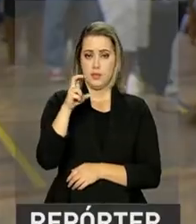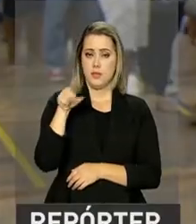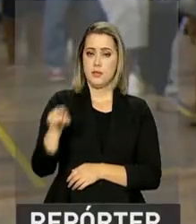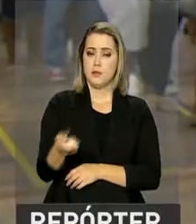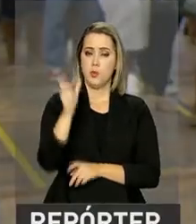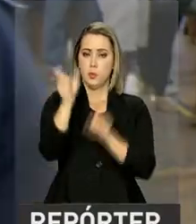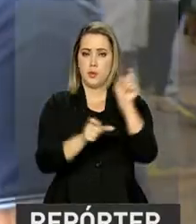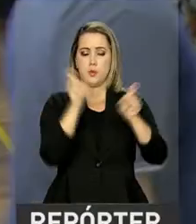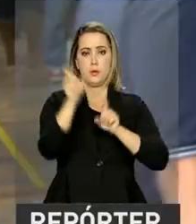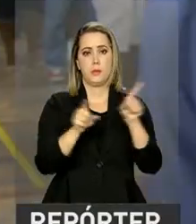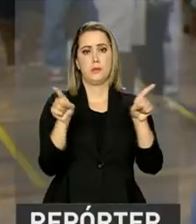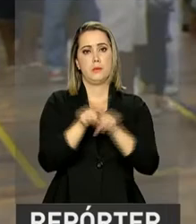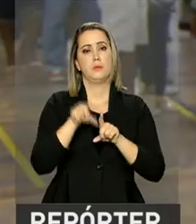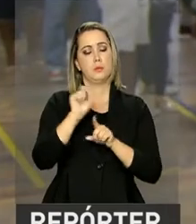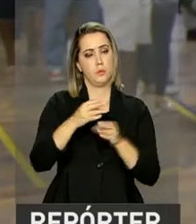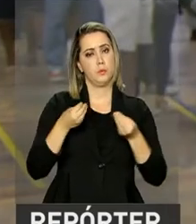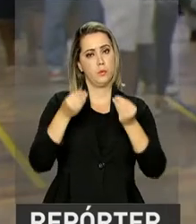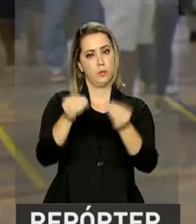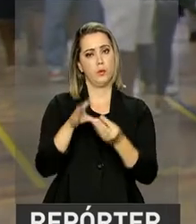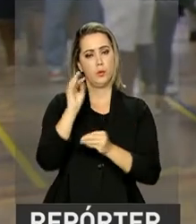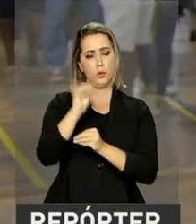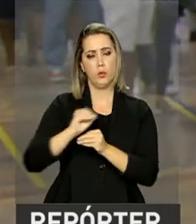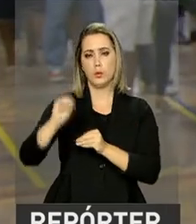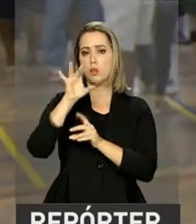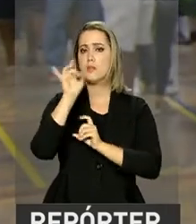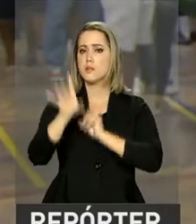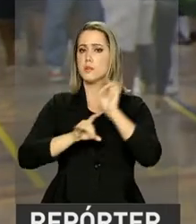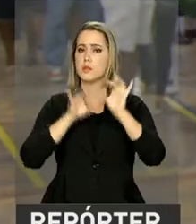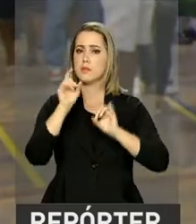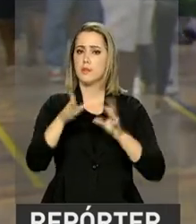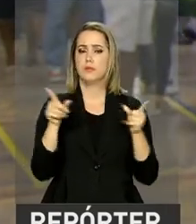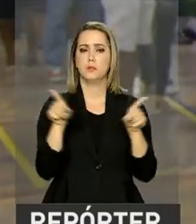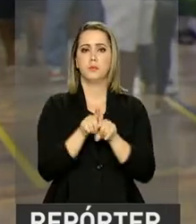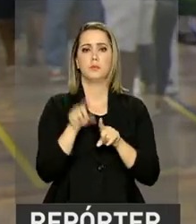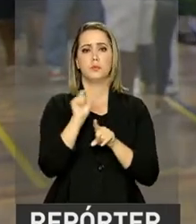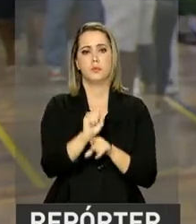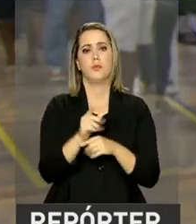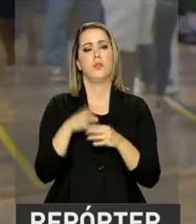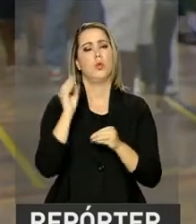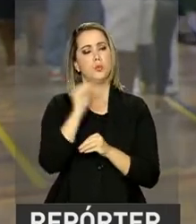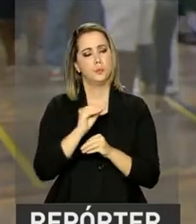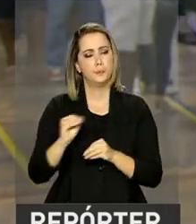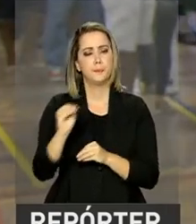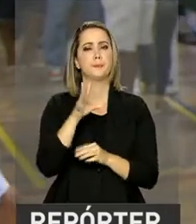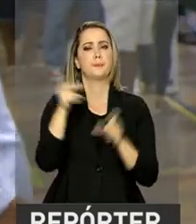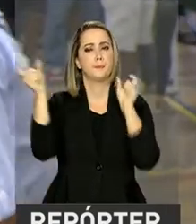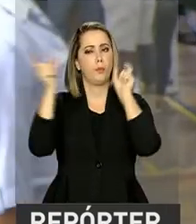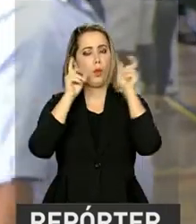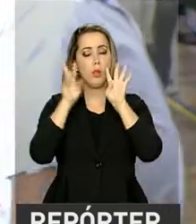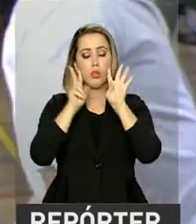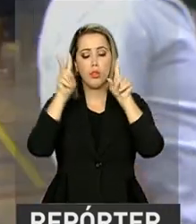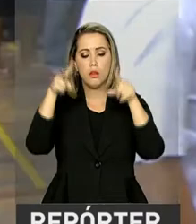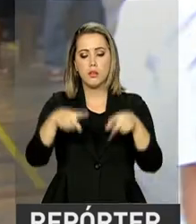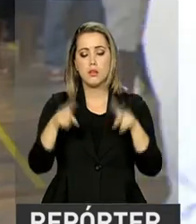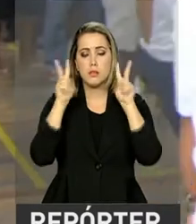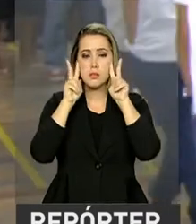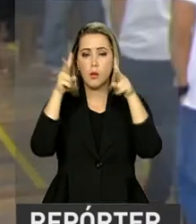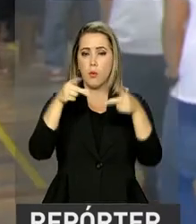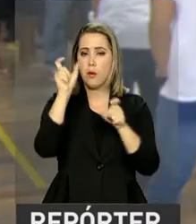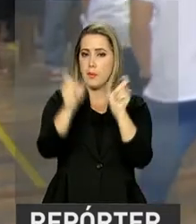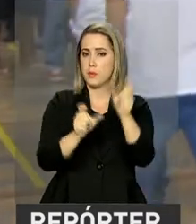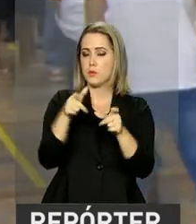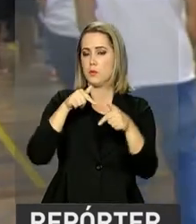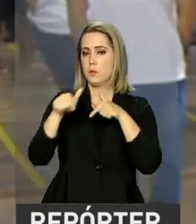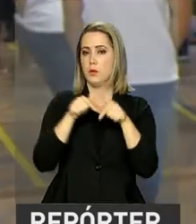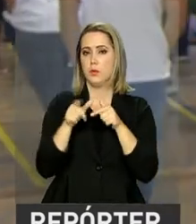empregados estão dando um atendimento especial com bastante atenção ao trabalhador e isso tem